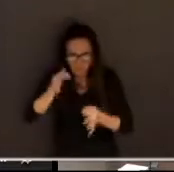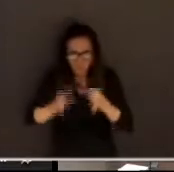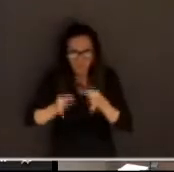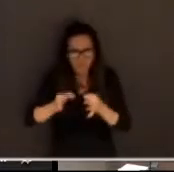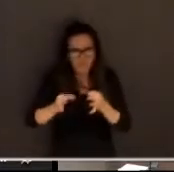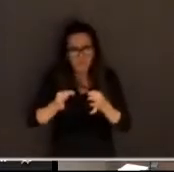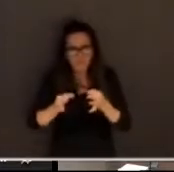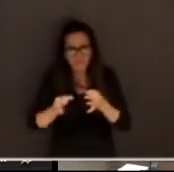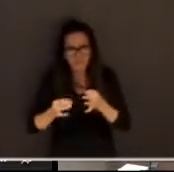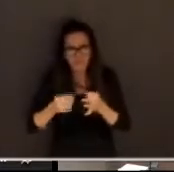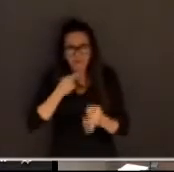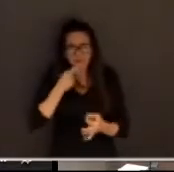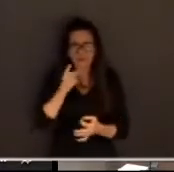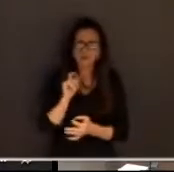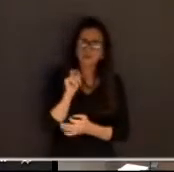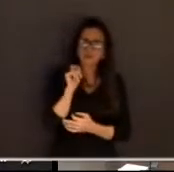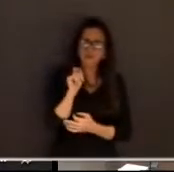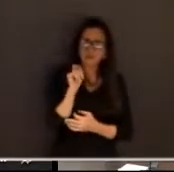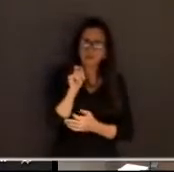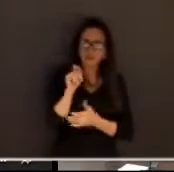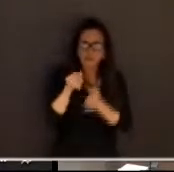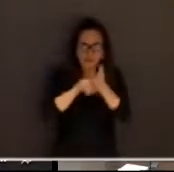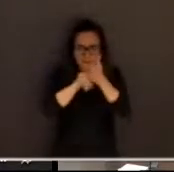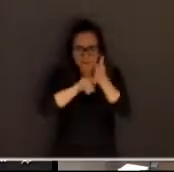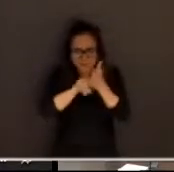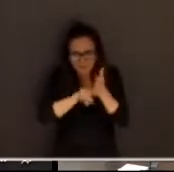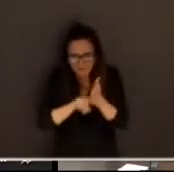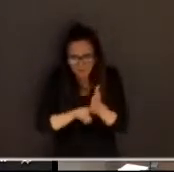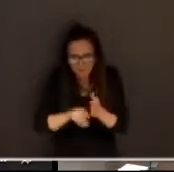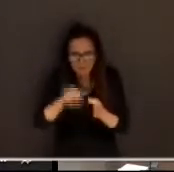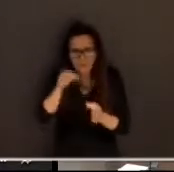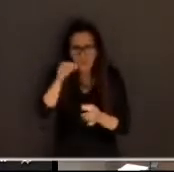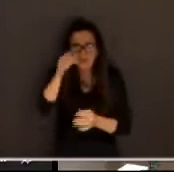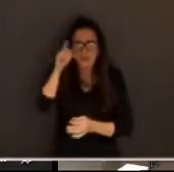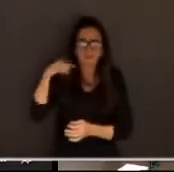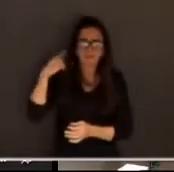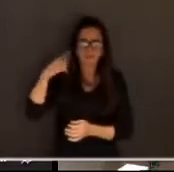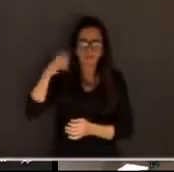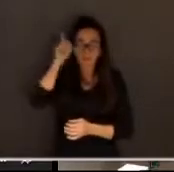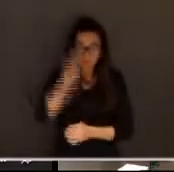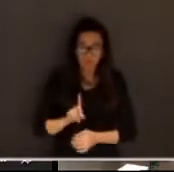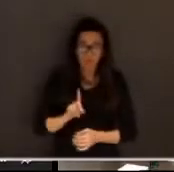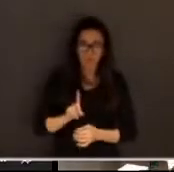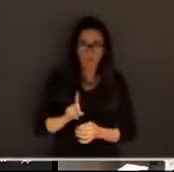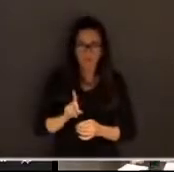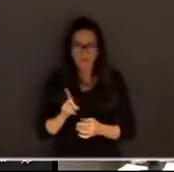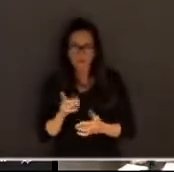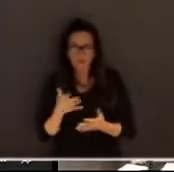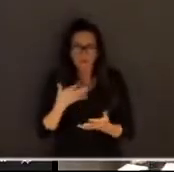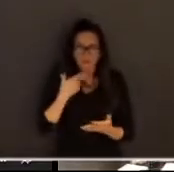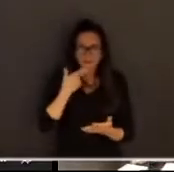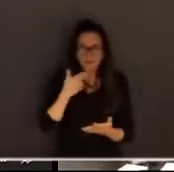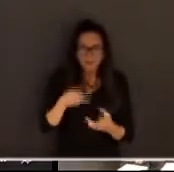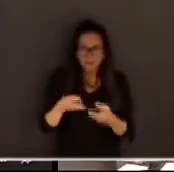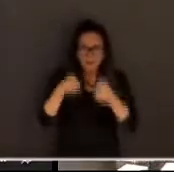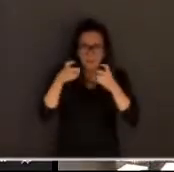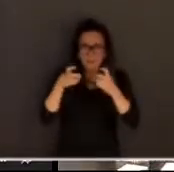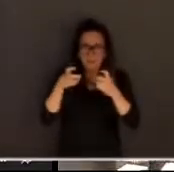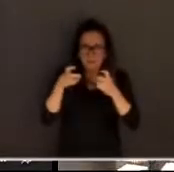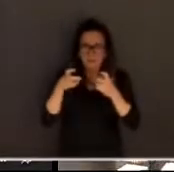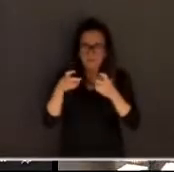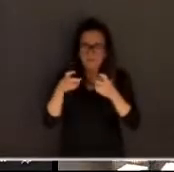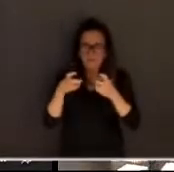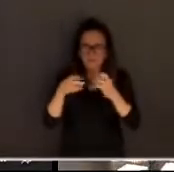obras a introdução a análise do direito ele trabalha a questão das normas e diz ele que o direito é feito de